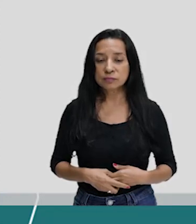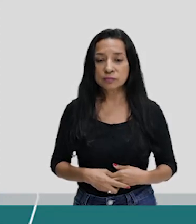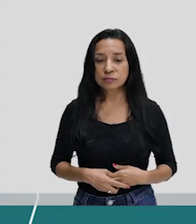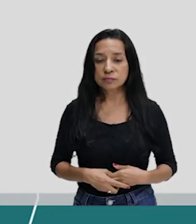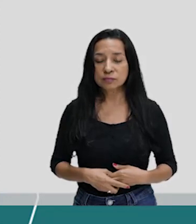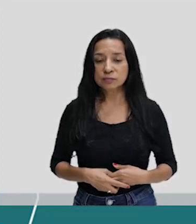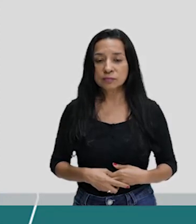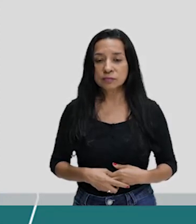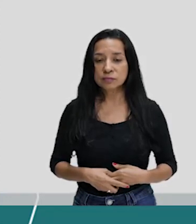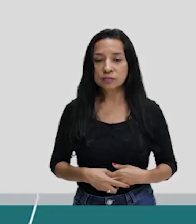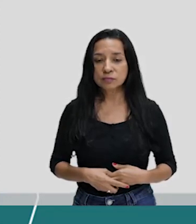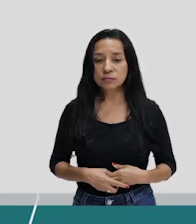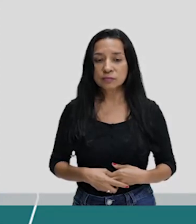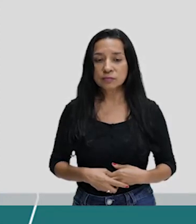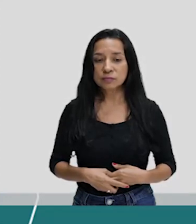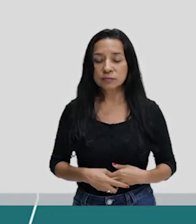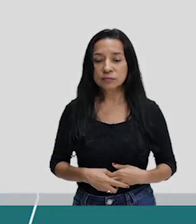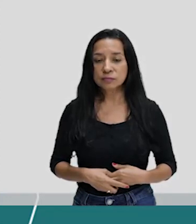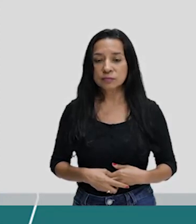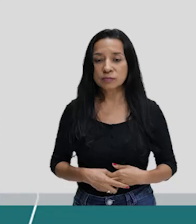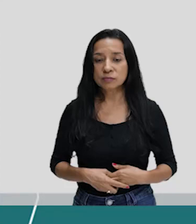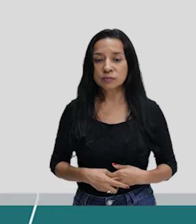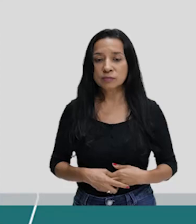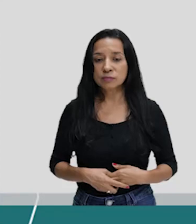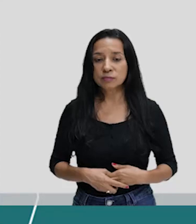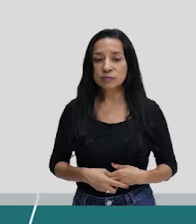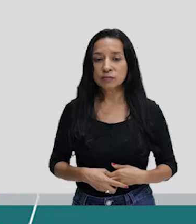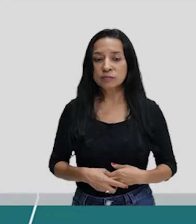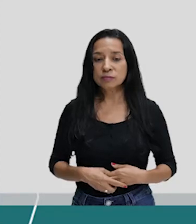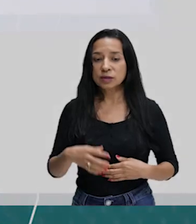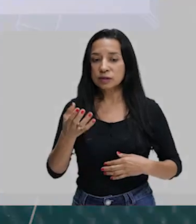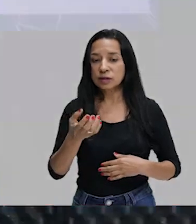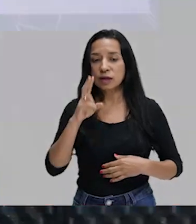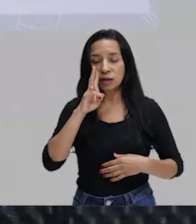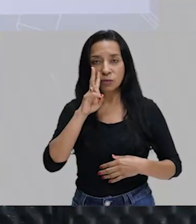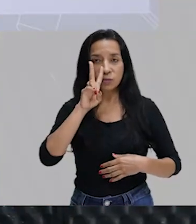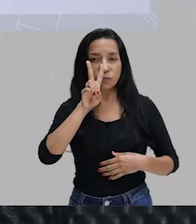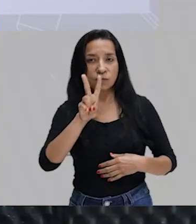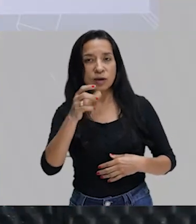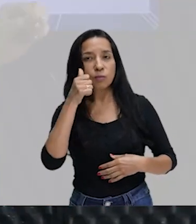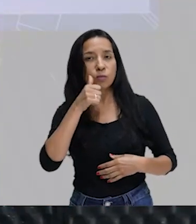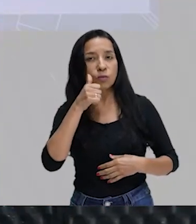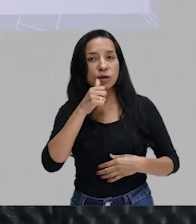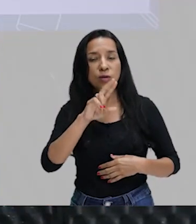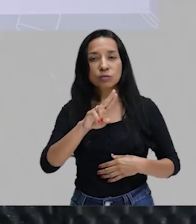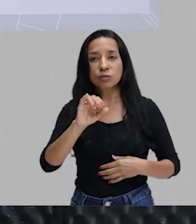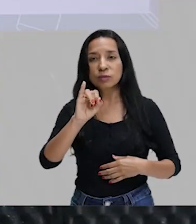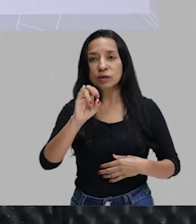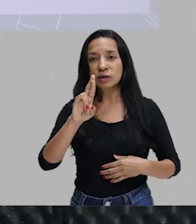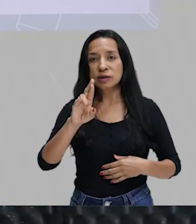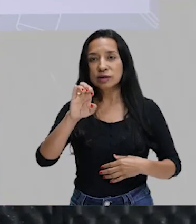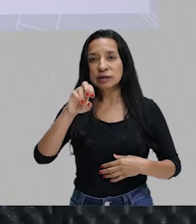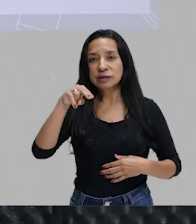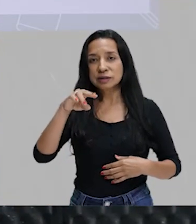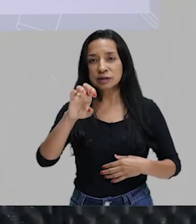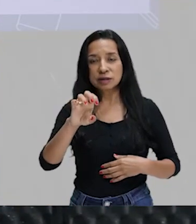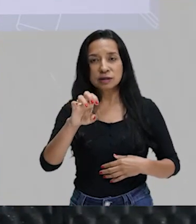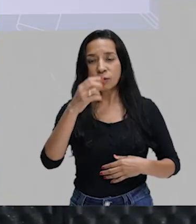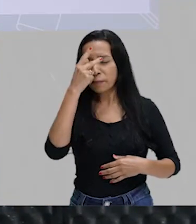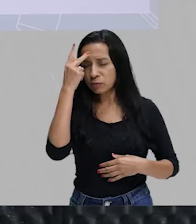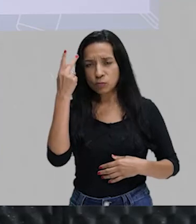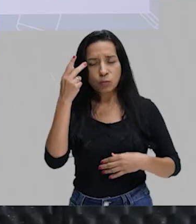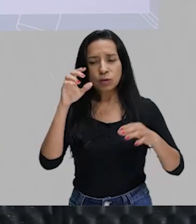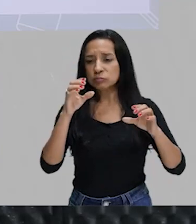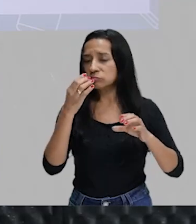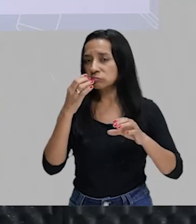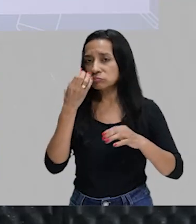risada. Quero ver Irene dar sua risada. Olha só. Quero ver Irene, ó. Quero ver Irene. Ninguém vai cantar, né?